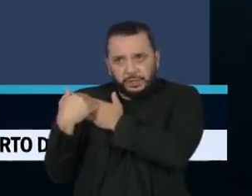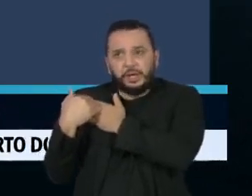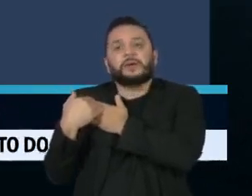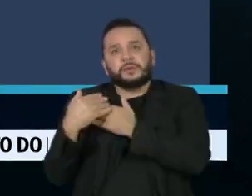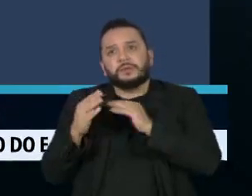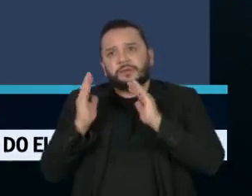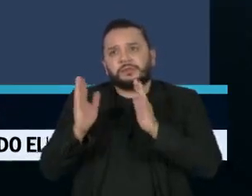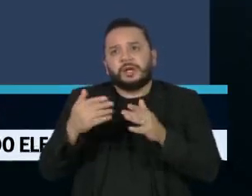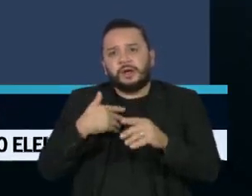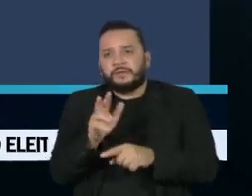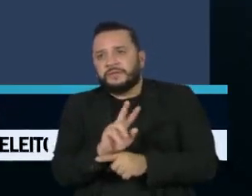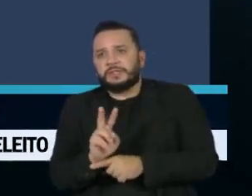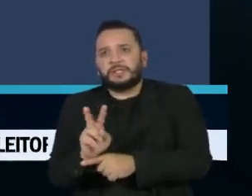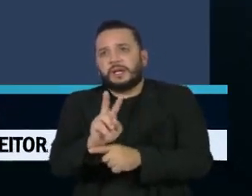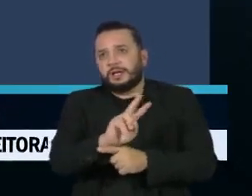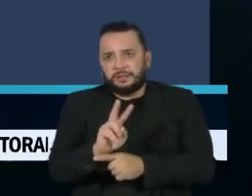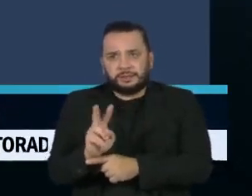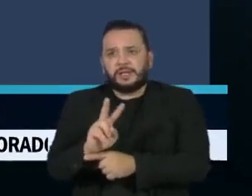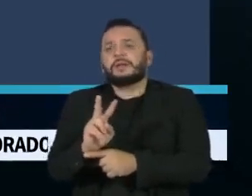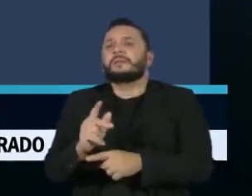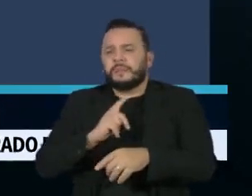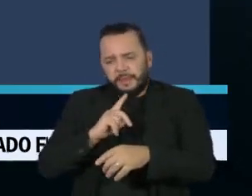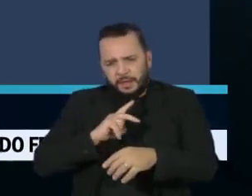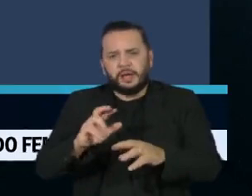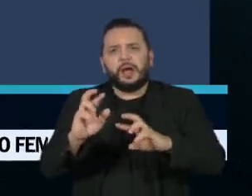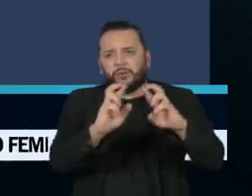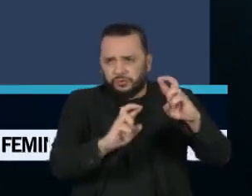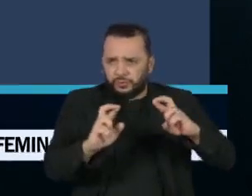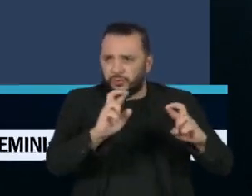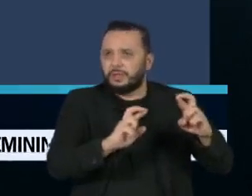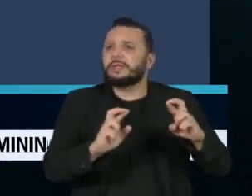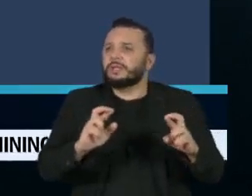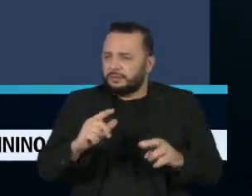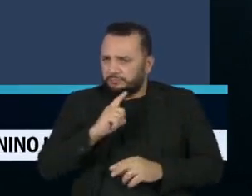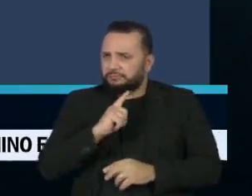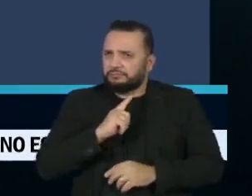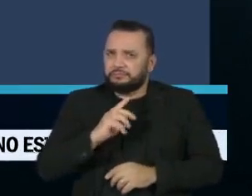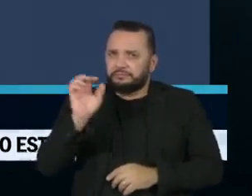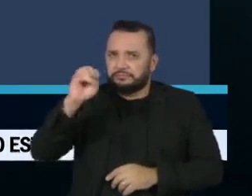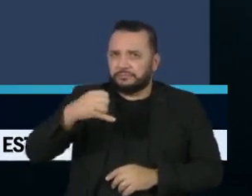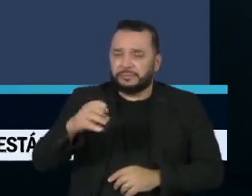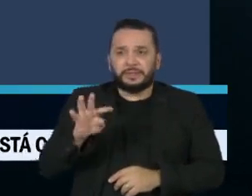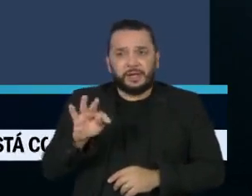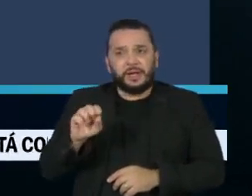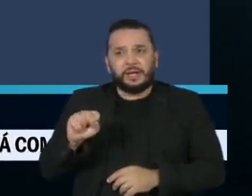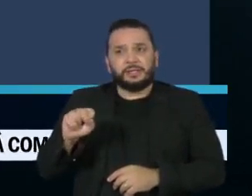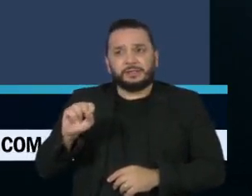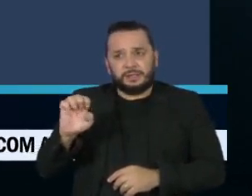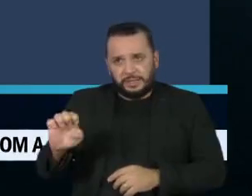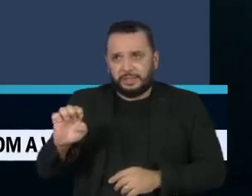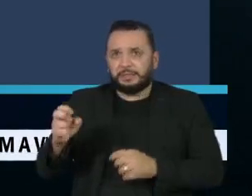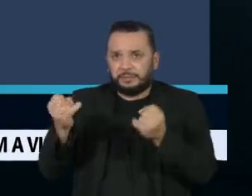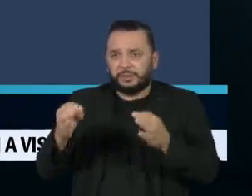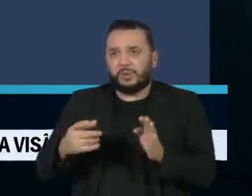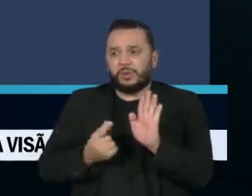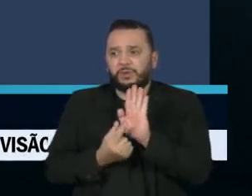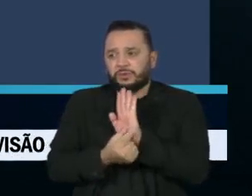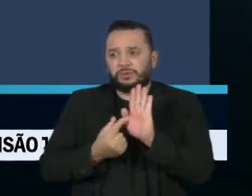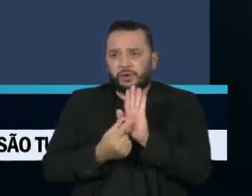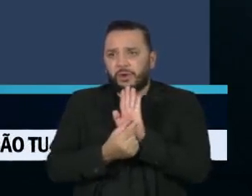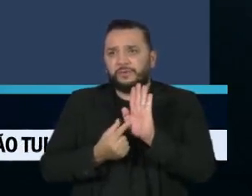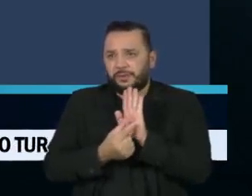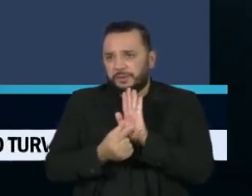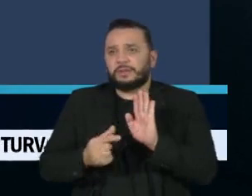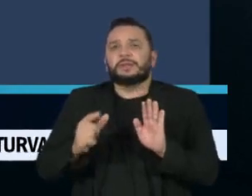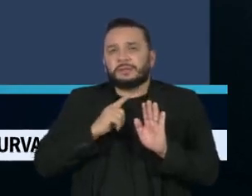legislativo para fiscalizar, realiza uma auditoria externa. O TSE informa também que o software da eleição deste